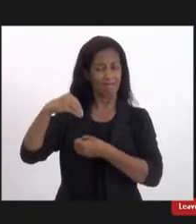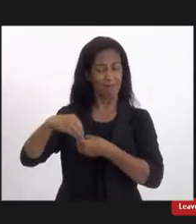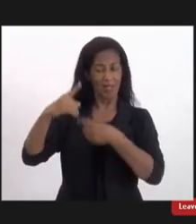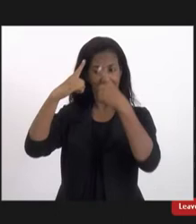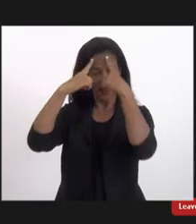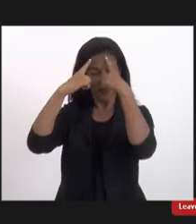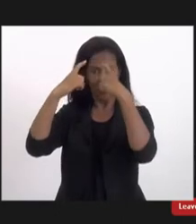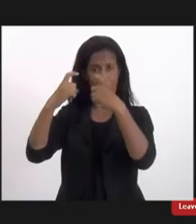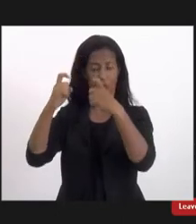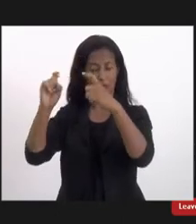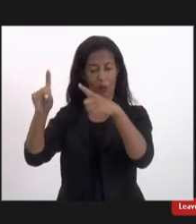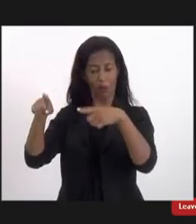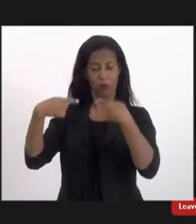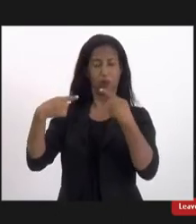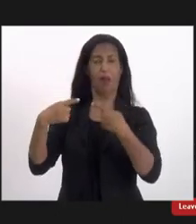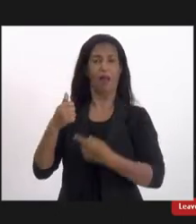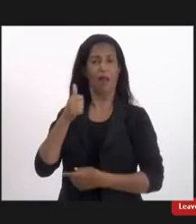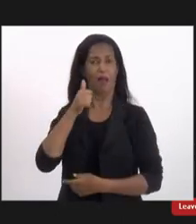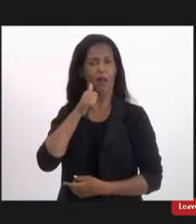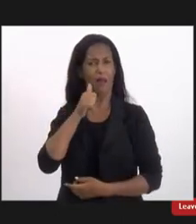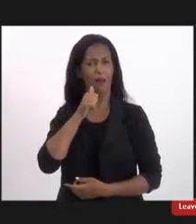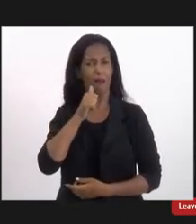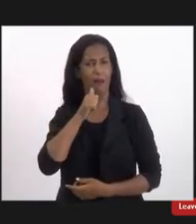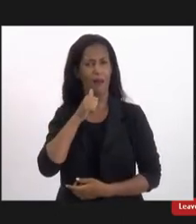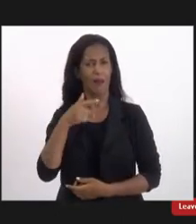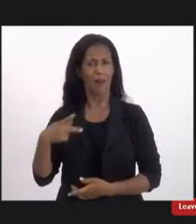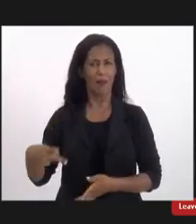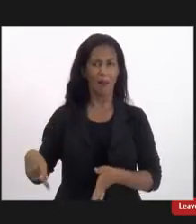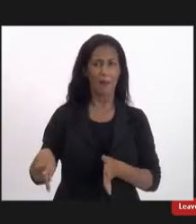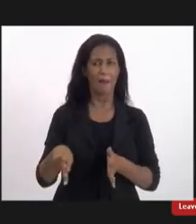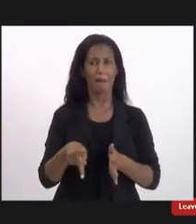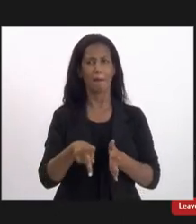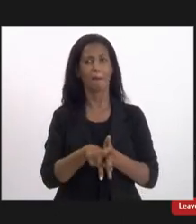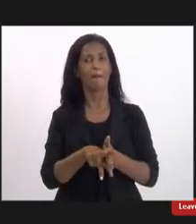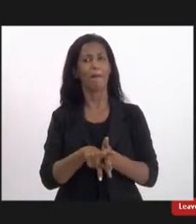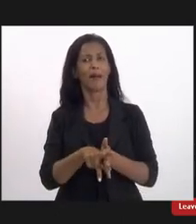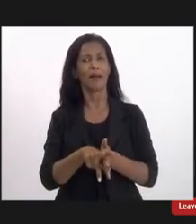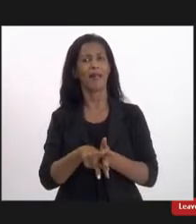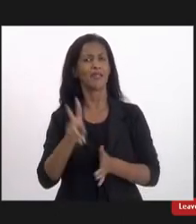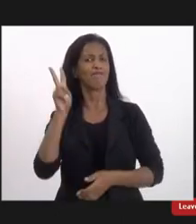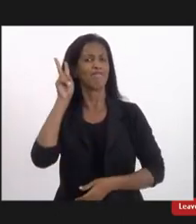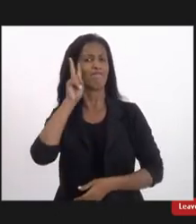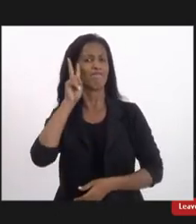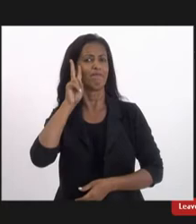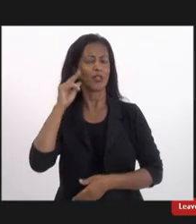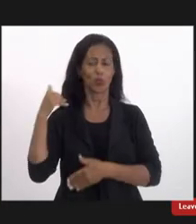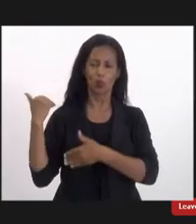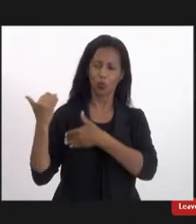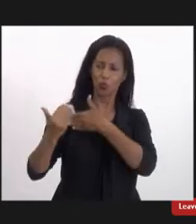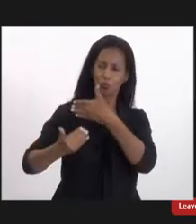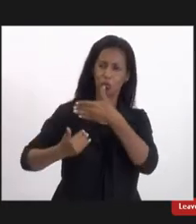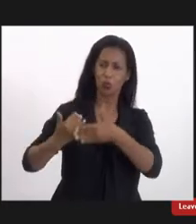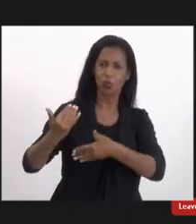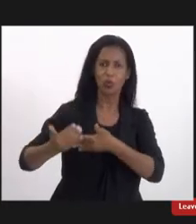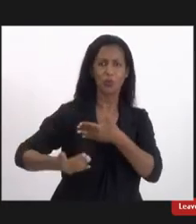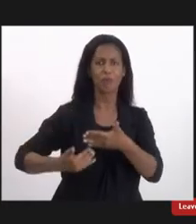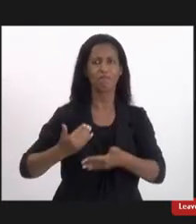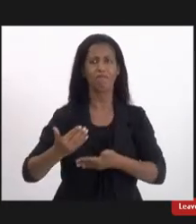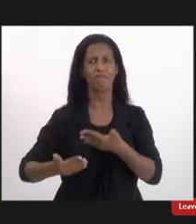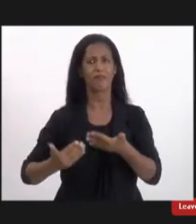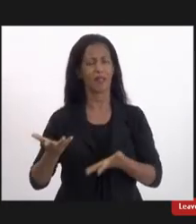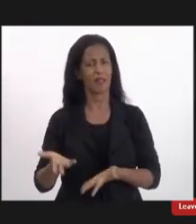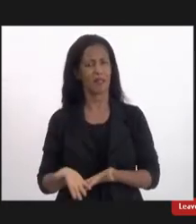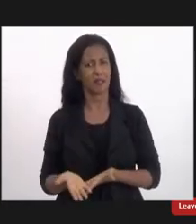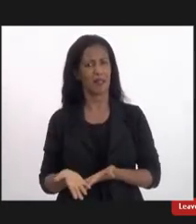violência contra a mulher faz parte da nossa da nossa história da história humana essa é